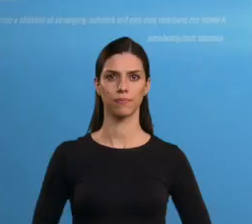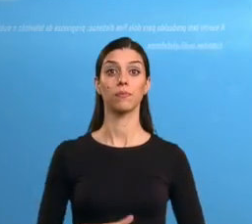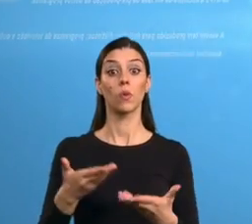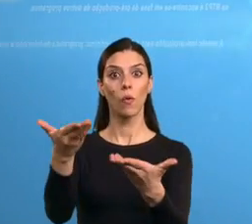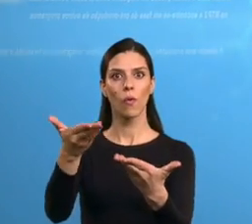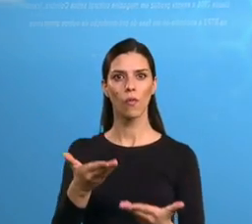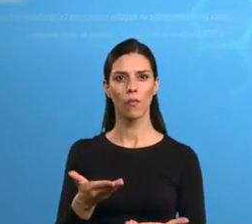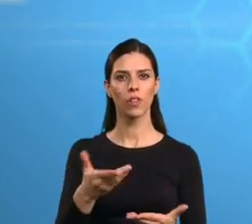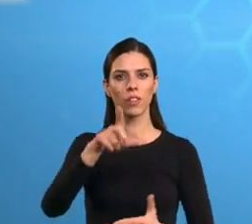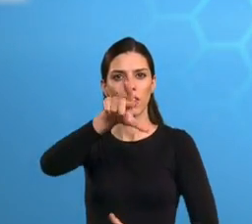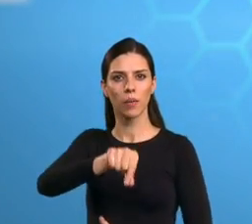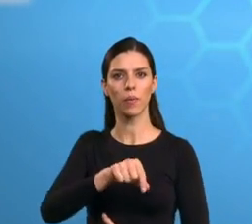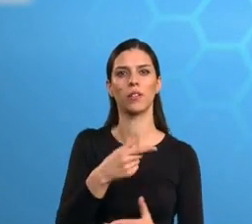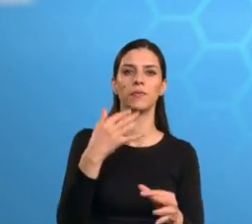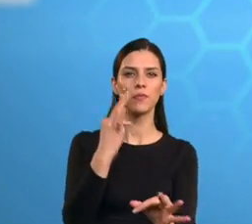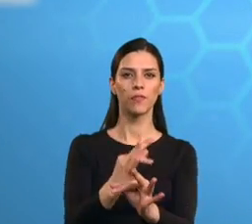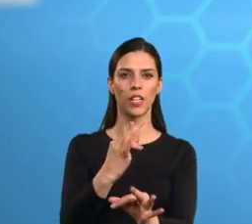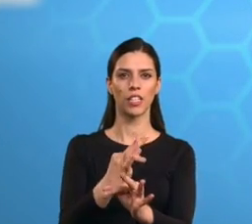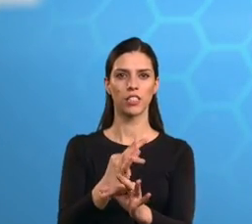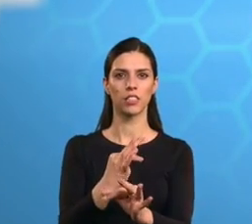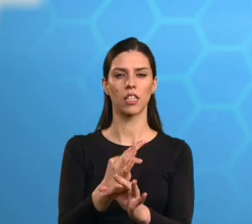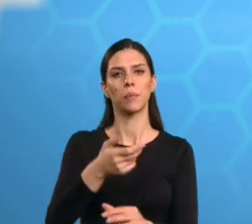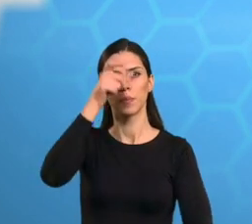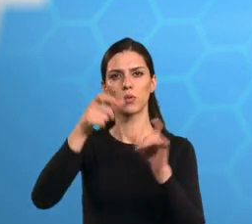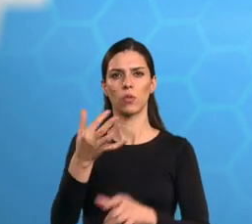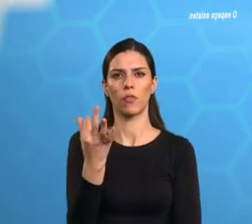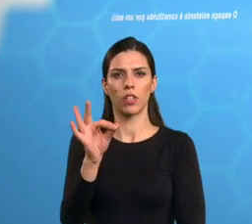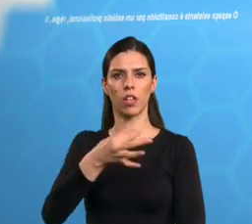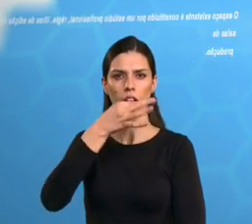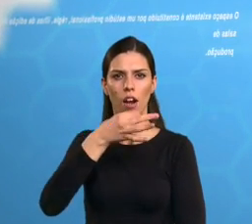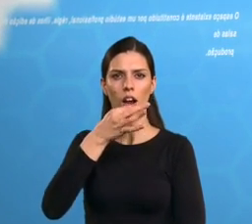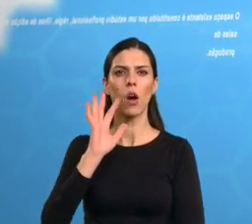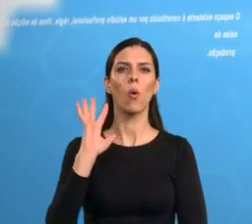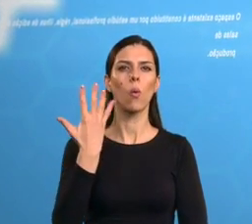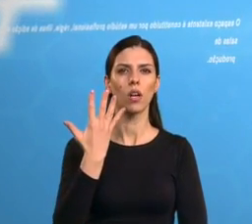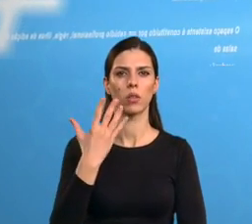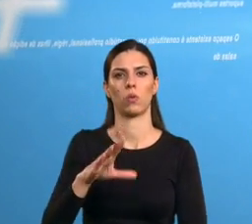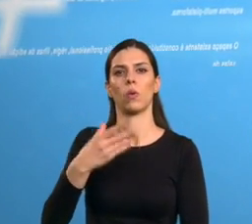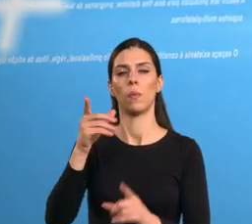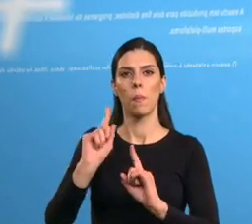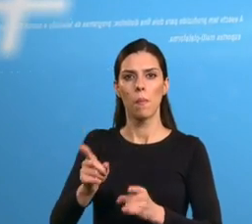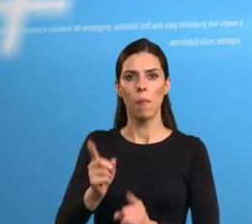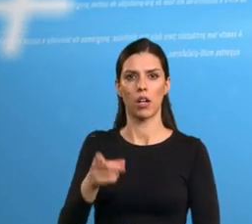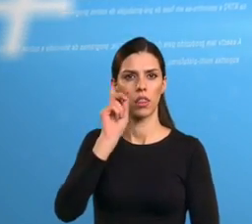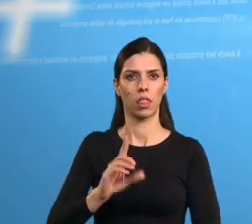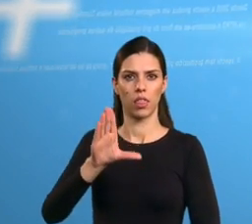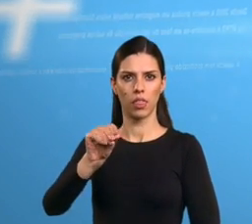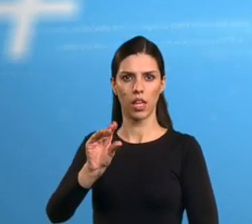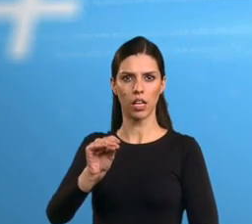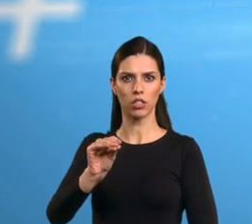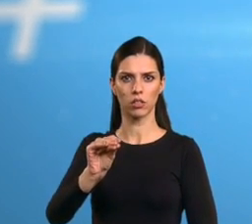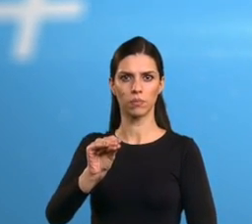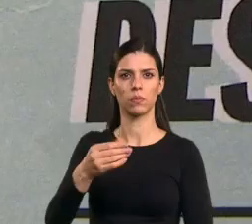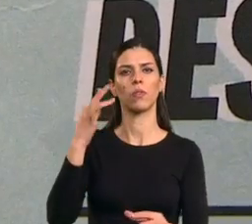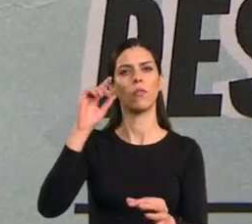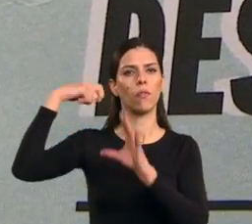E fica o convite para celebrar a Francofonia, dia 10 de março, no Conservatório de Música com Le